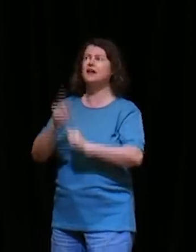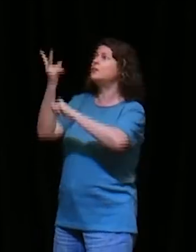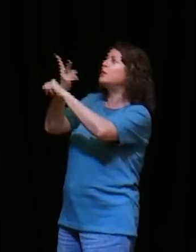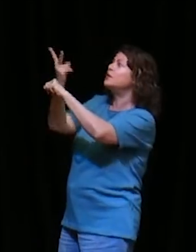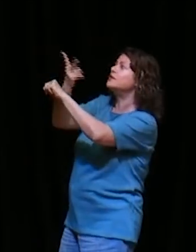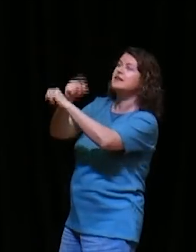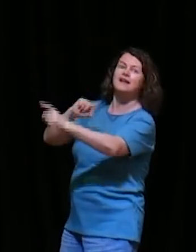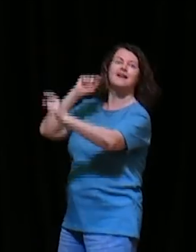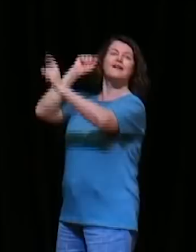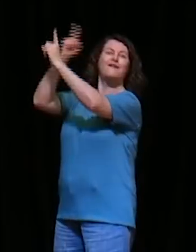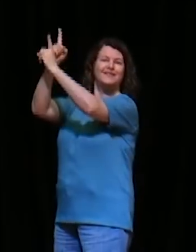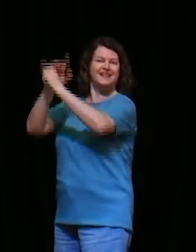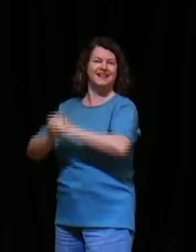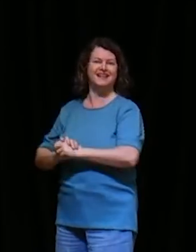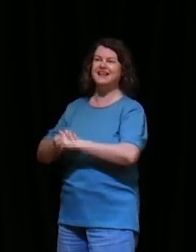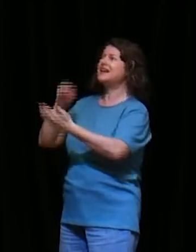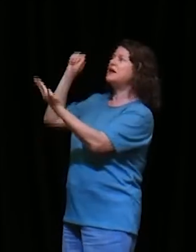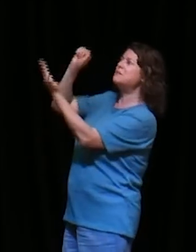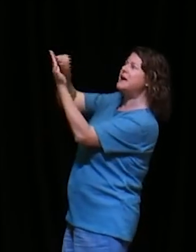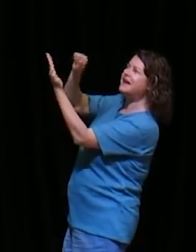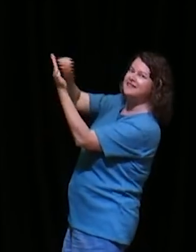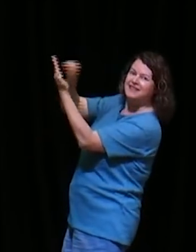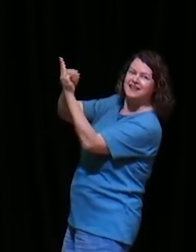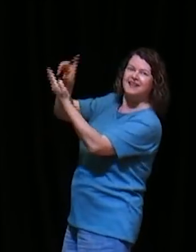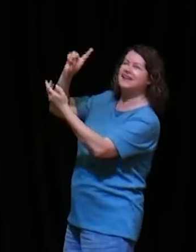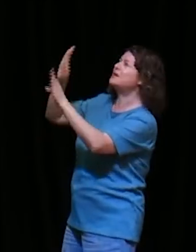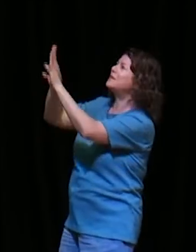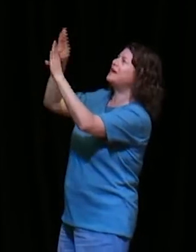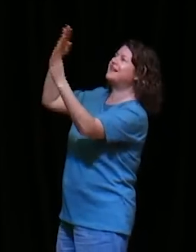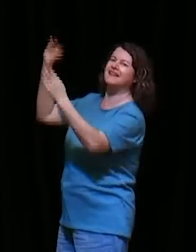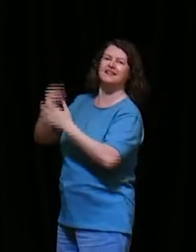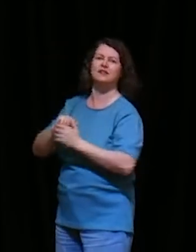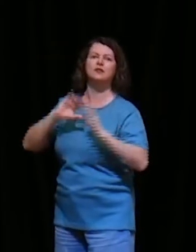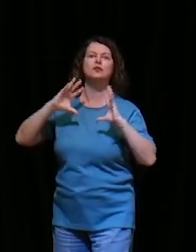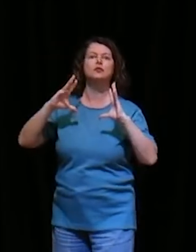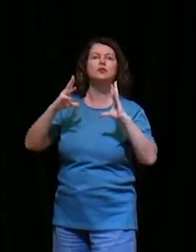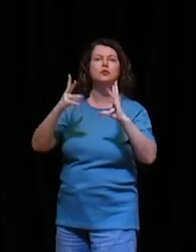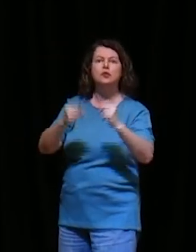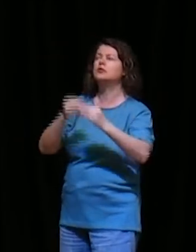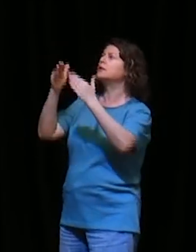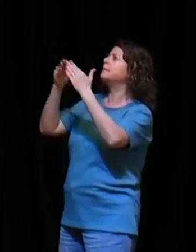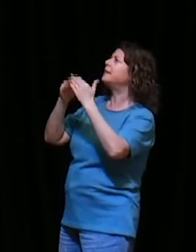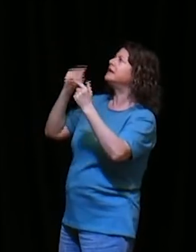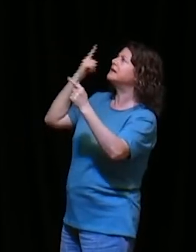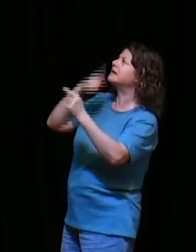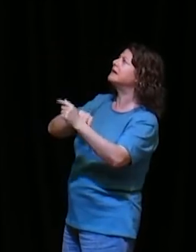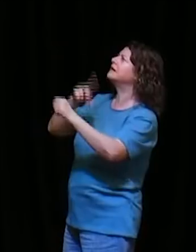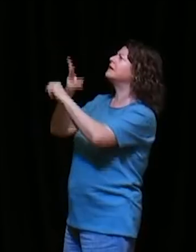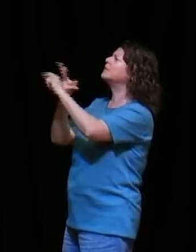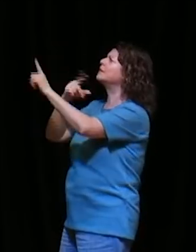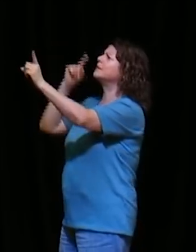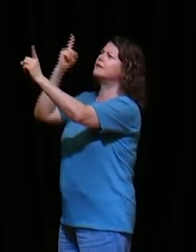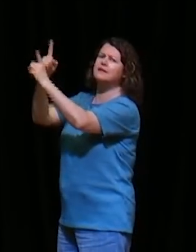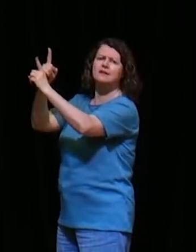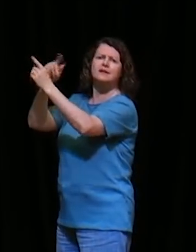encontrarão, batam, e a porta, ele será aberta, pois todo aquele que pede, recebe, que busca, encontre, aquele que bate, a porta, a ser aberta, por